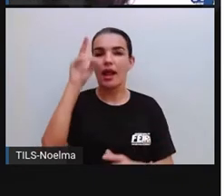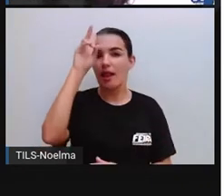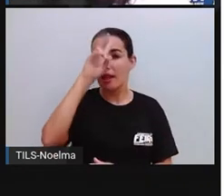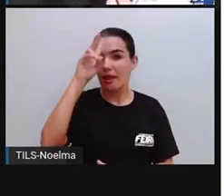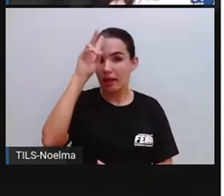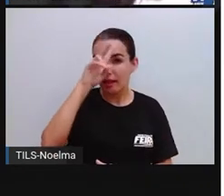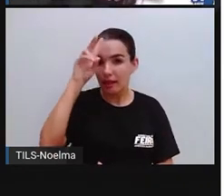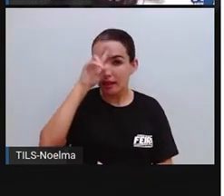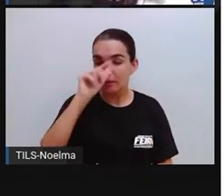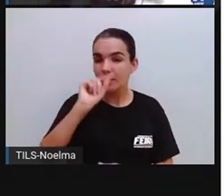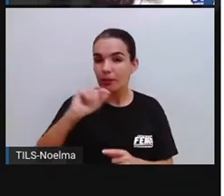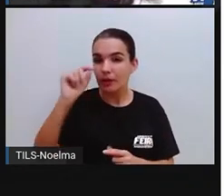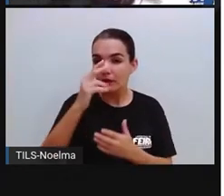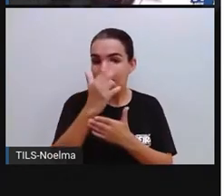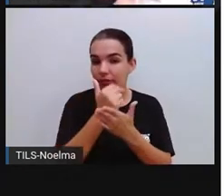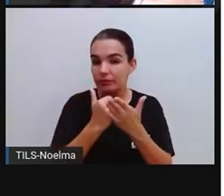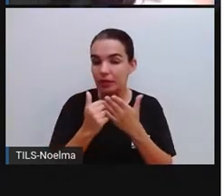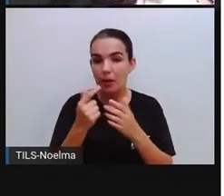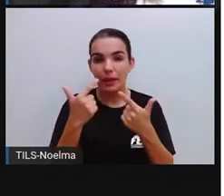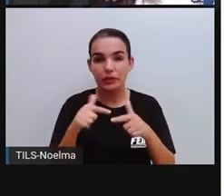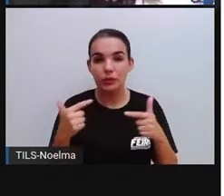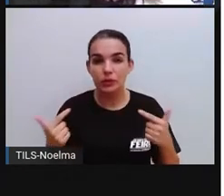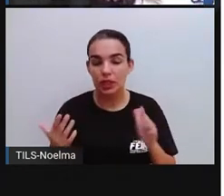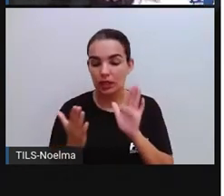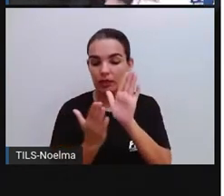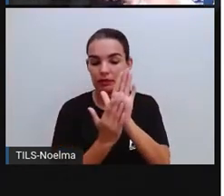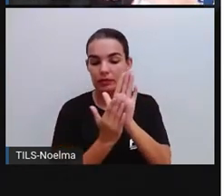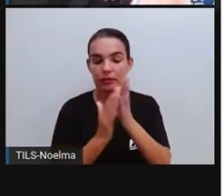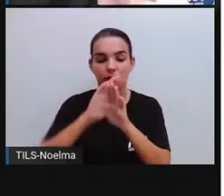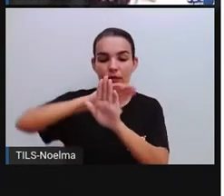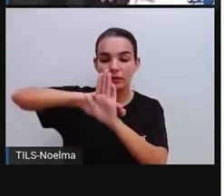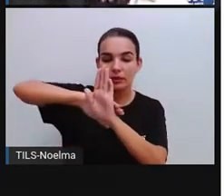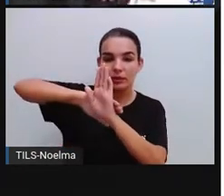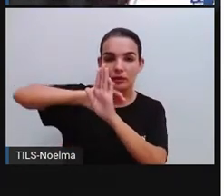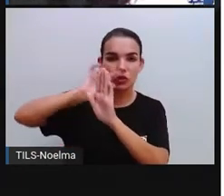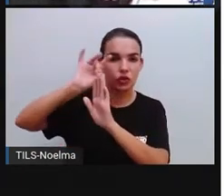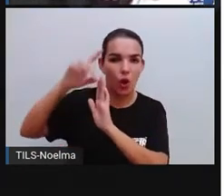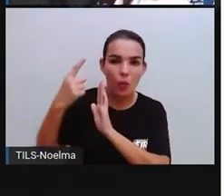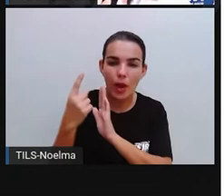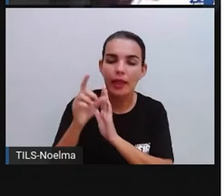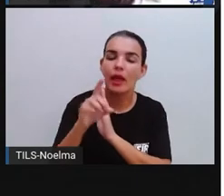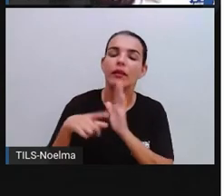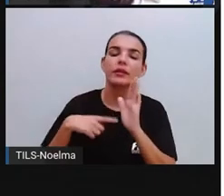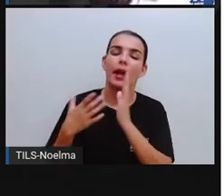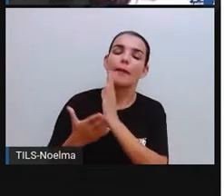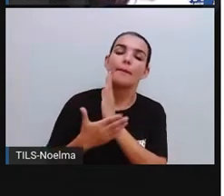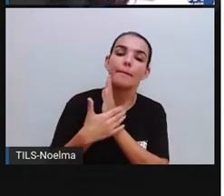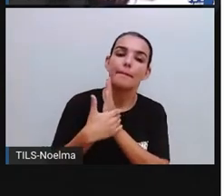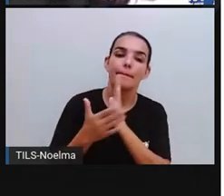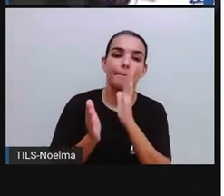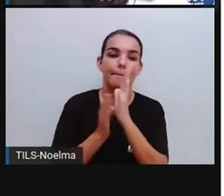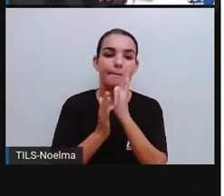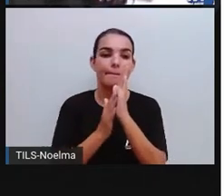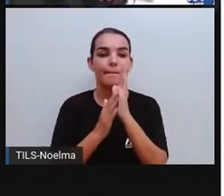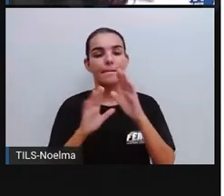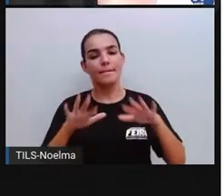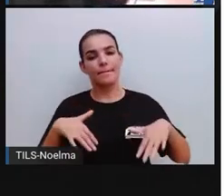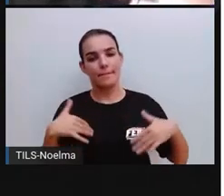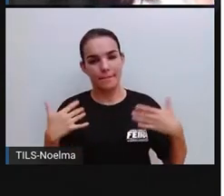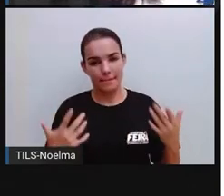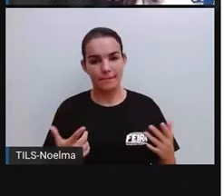as figuras geométricas, mas elas não têm uma única face, elas têm várias faces.